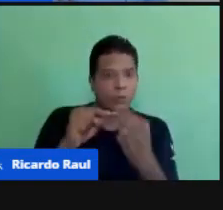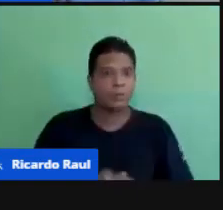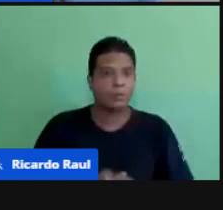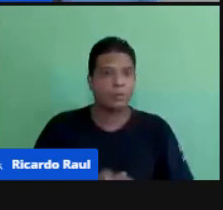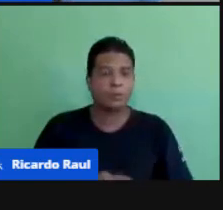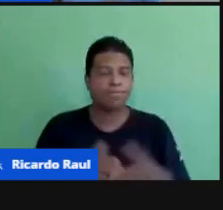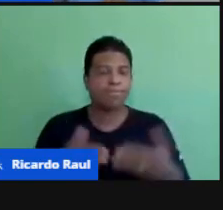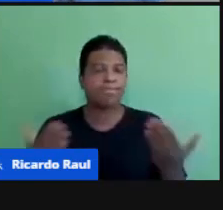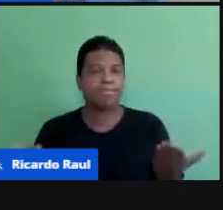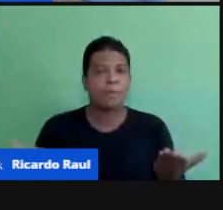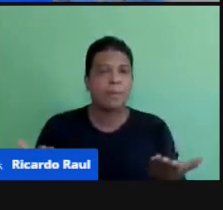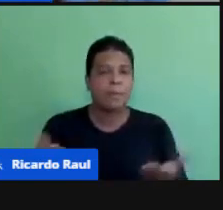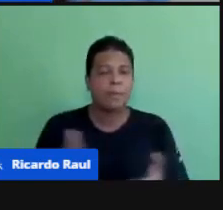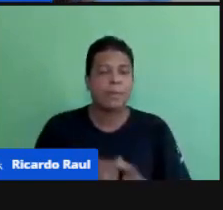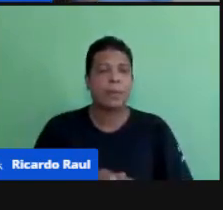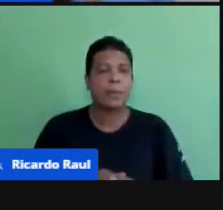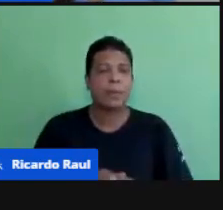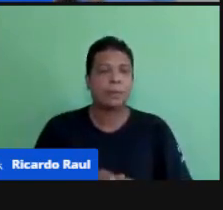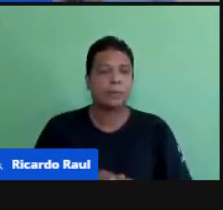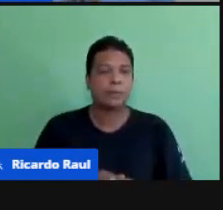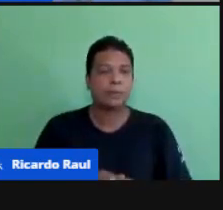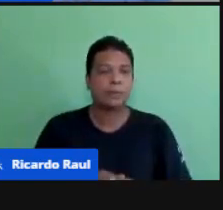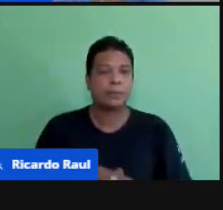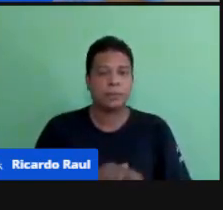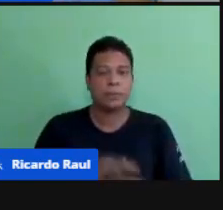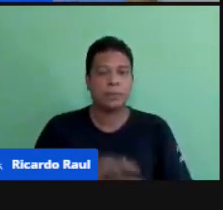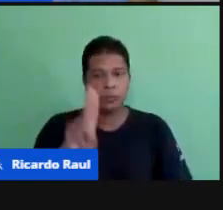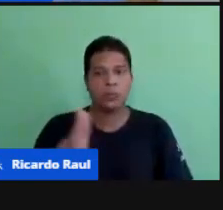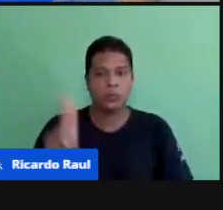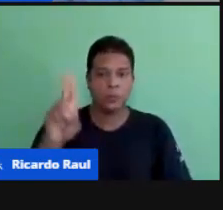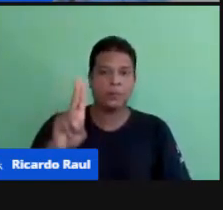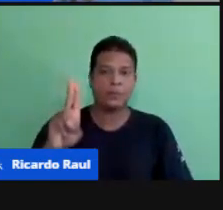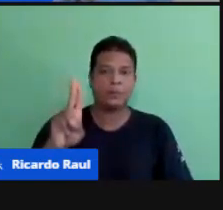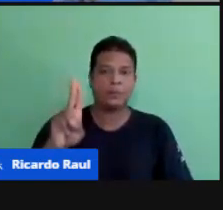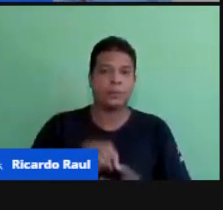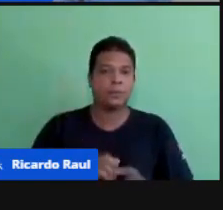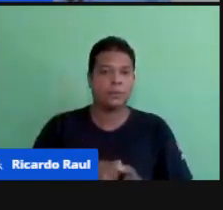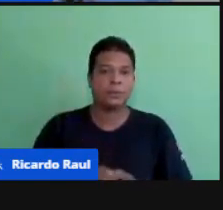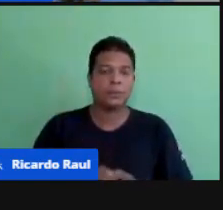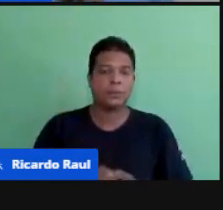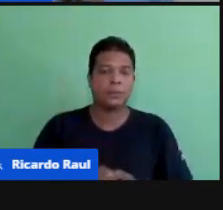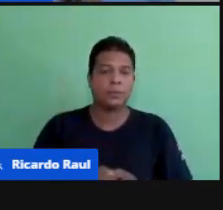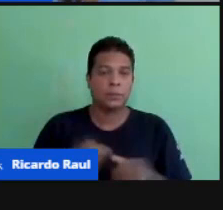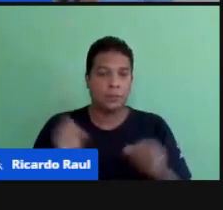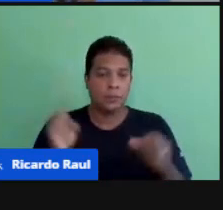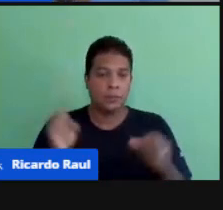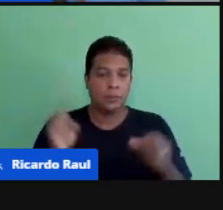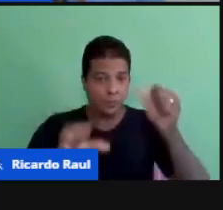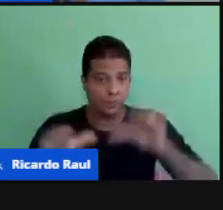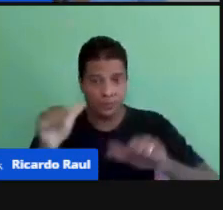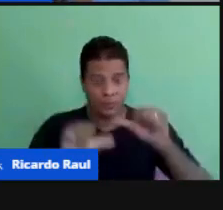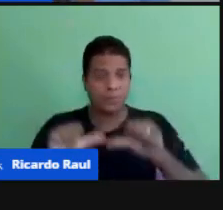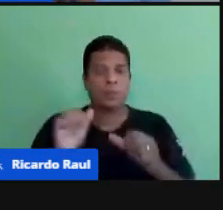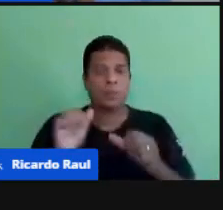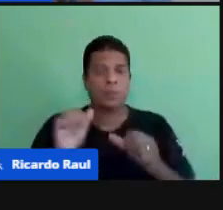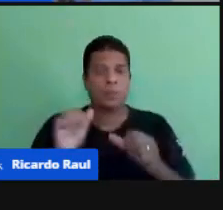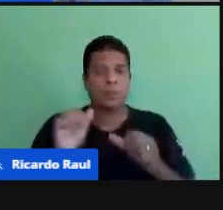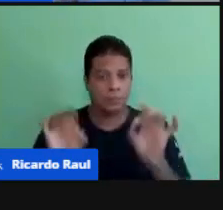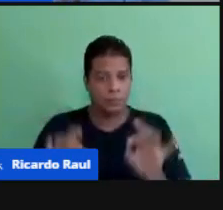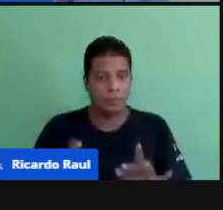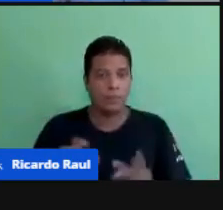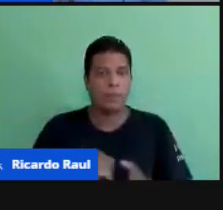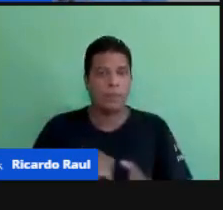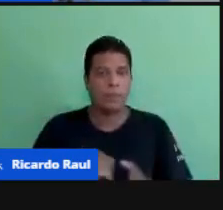Essa É a mais usual É a avaliação Que ela vem Especificada Dentro Da